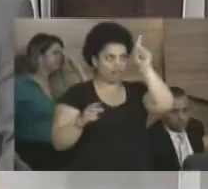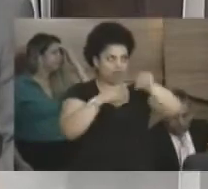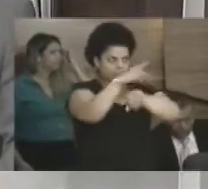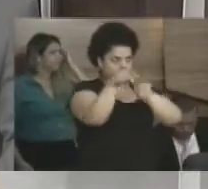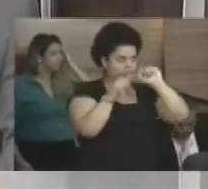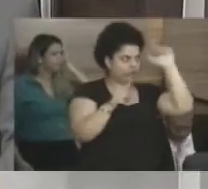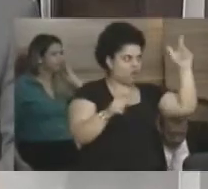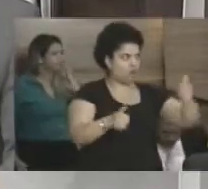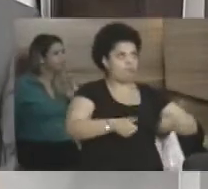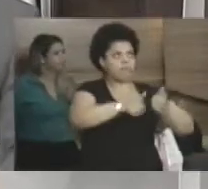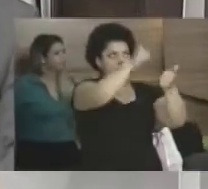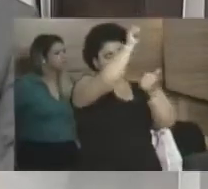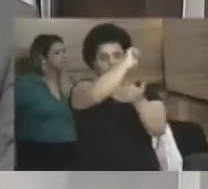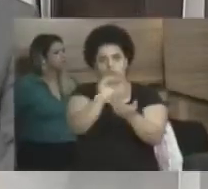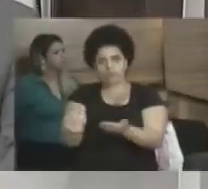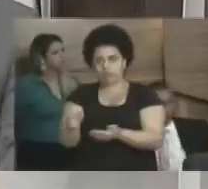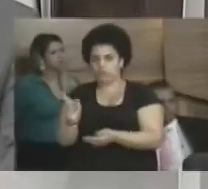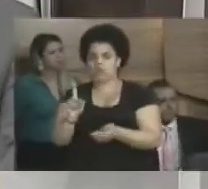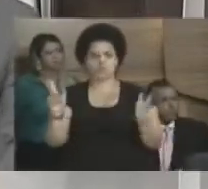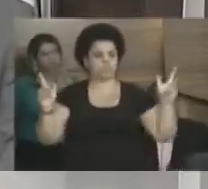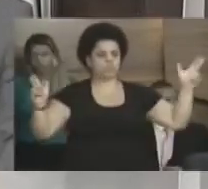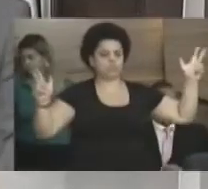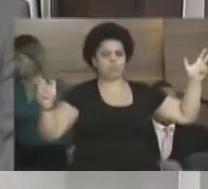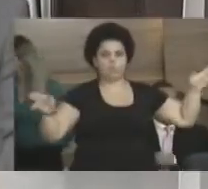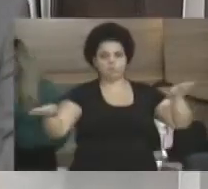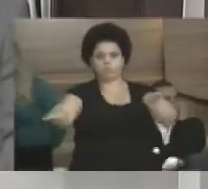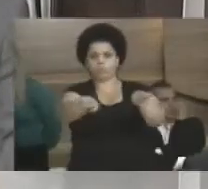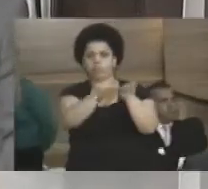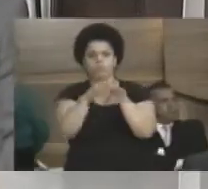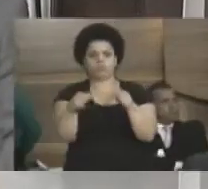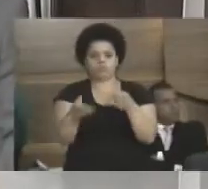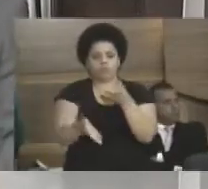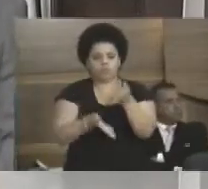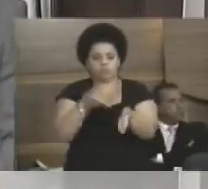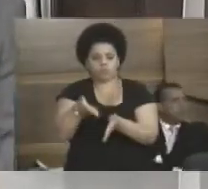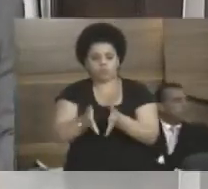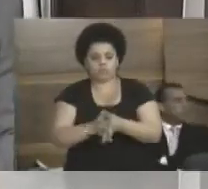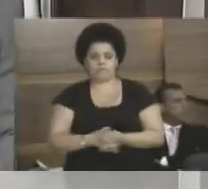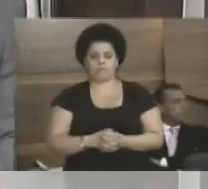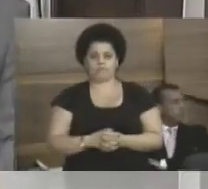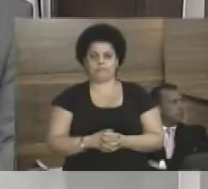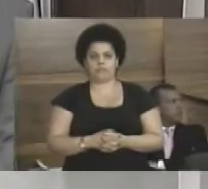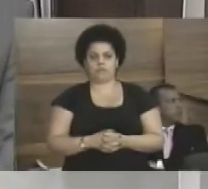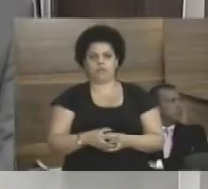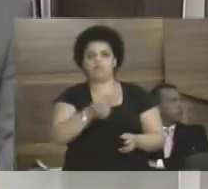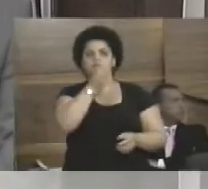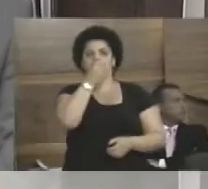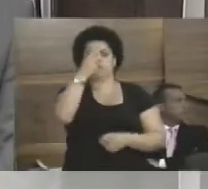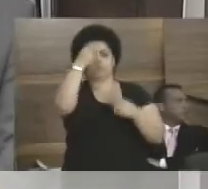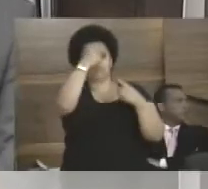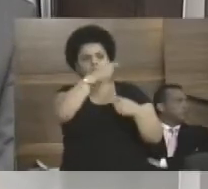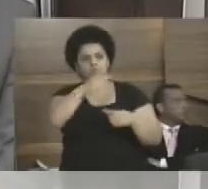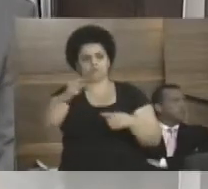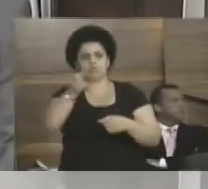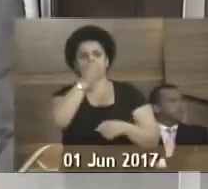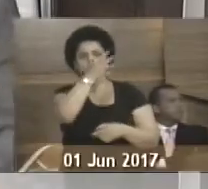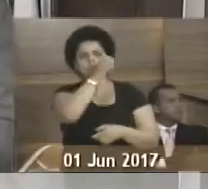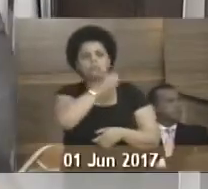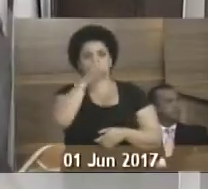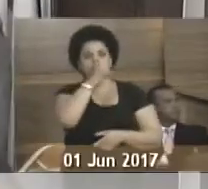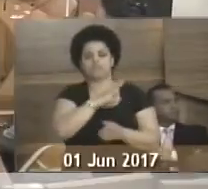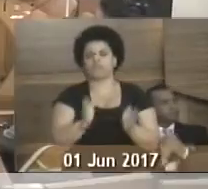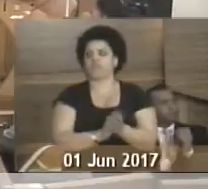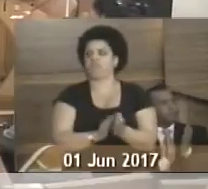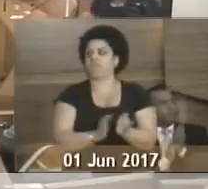melhor do que aqui. Ele tem que andar aqui igual ele anda lá. Então vamos cuidar do que é nosso. Gente, são essas minhas palavras. Uma boa semana a todos e um bom final de semana.